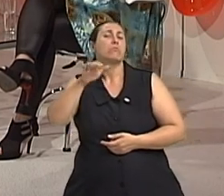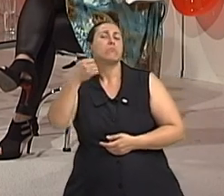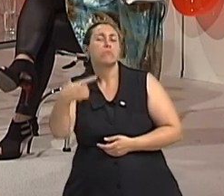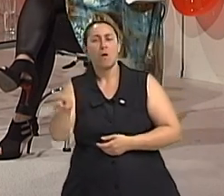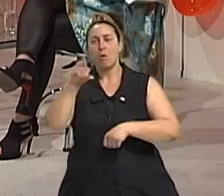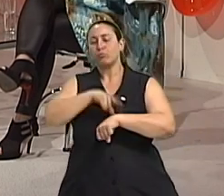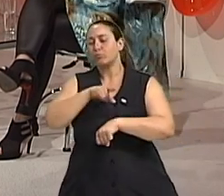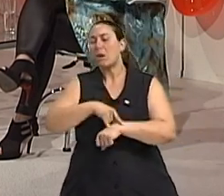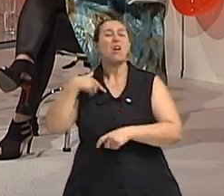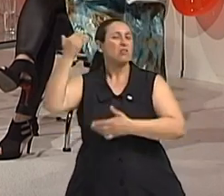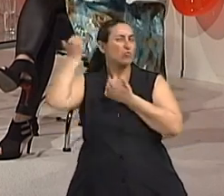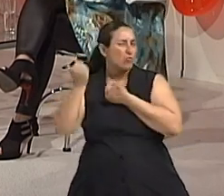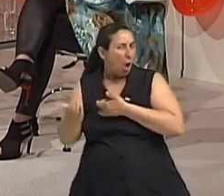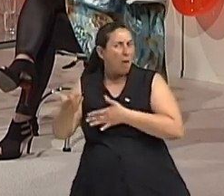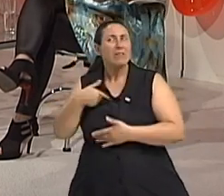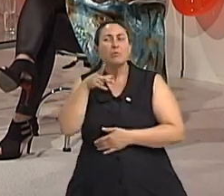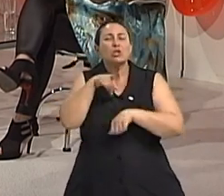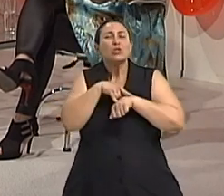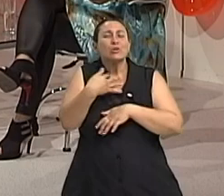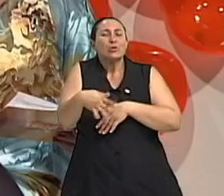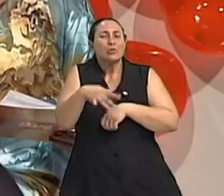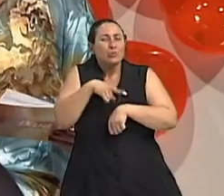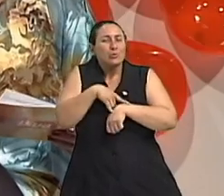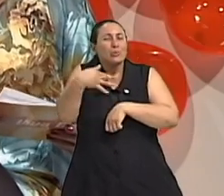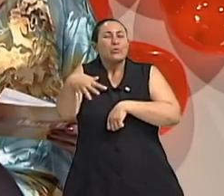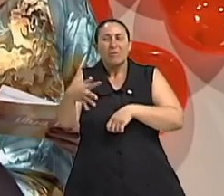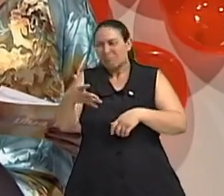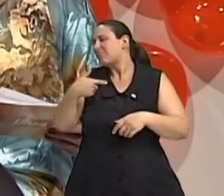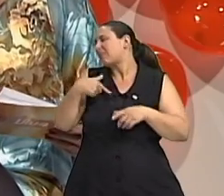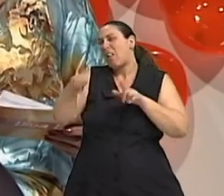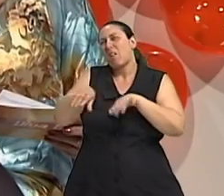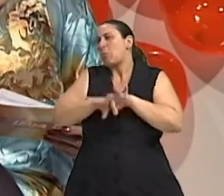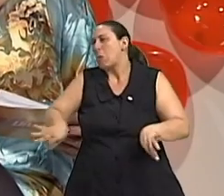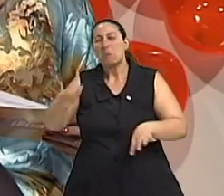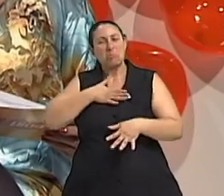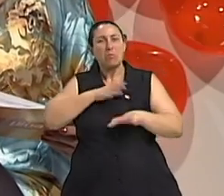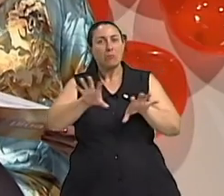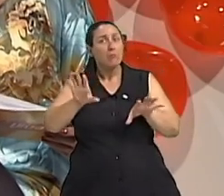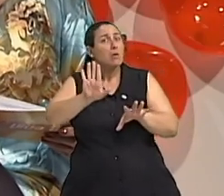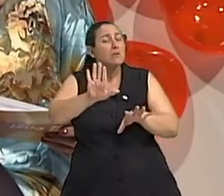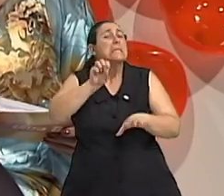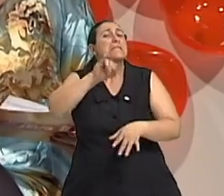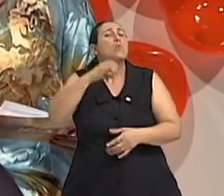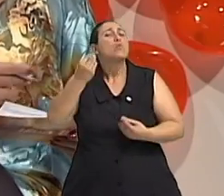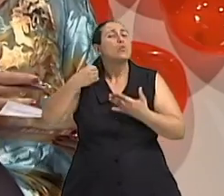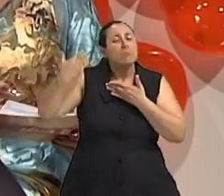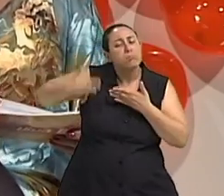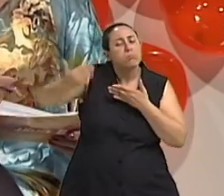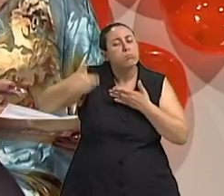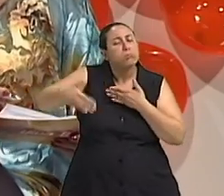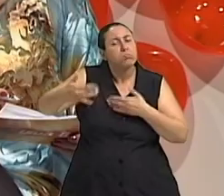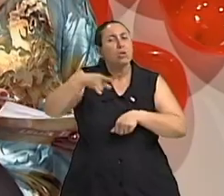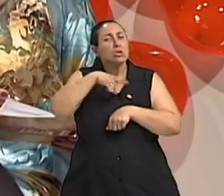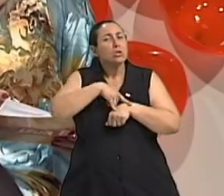tinha problemas e esse não falar isso pode levar e não tratar as infecções urinárias ou tratar